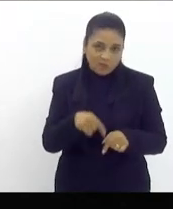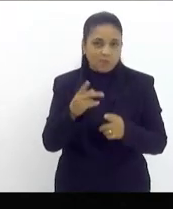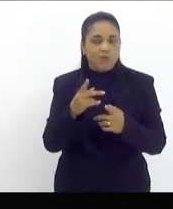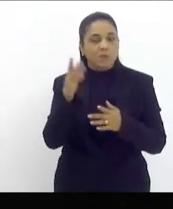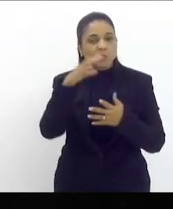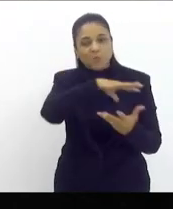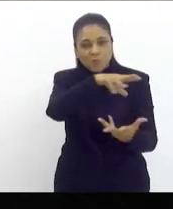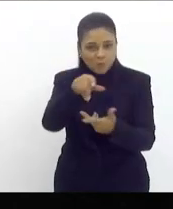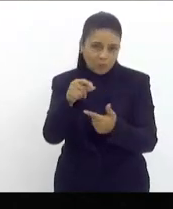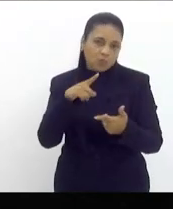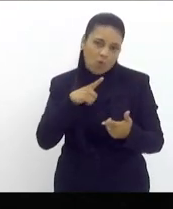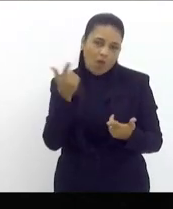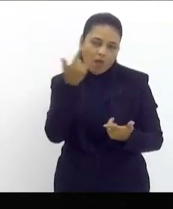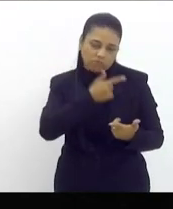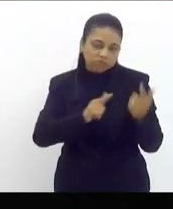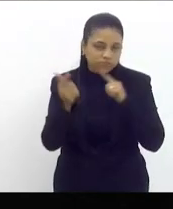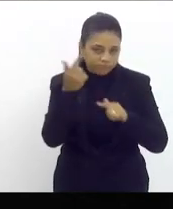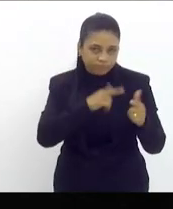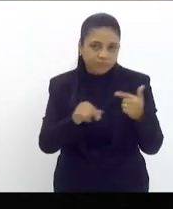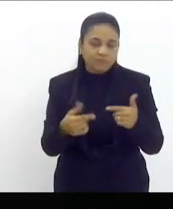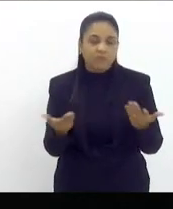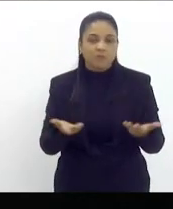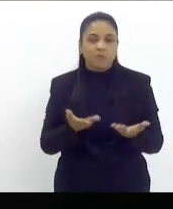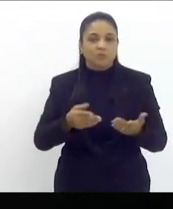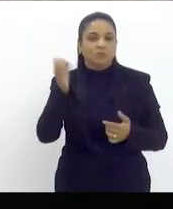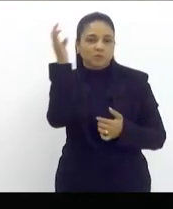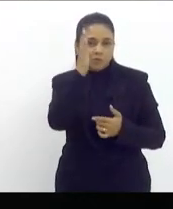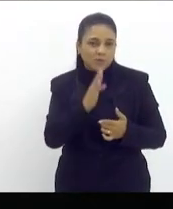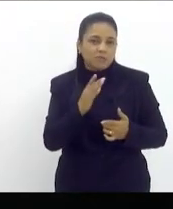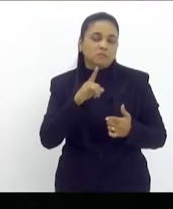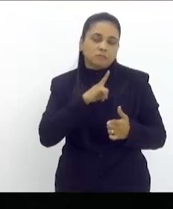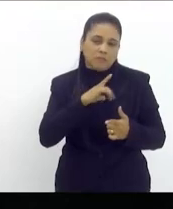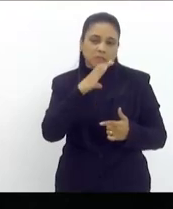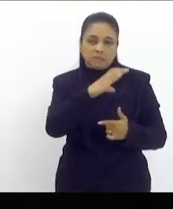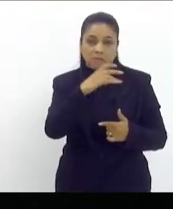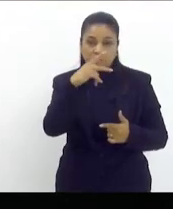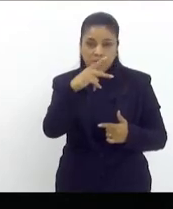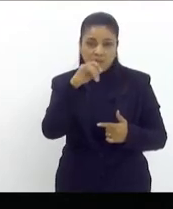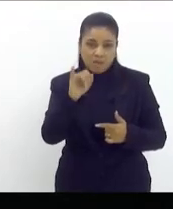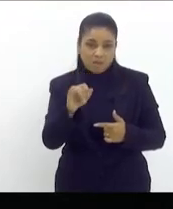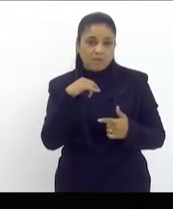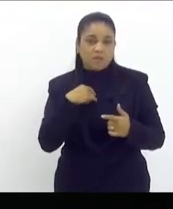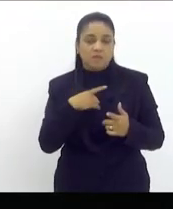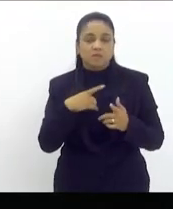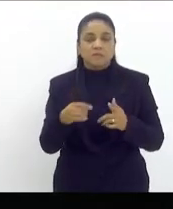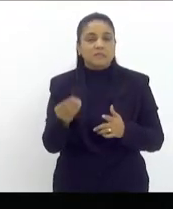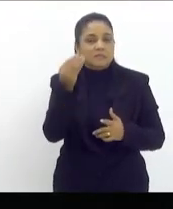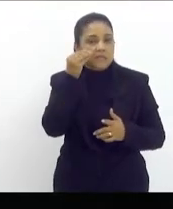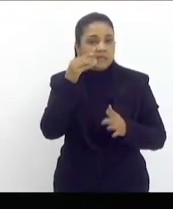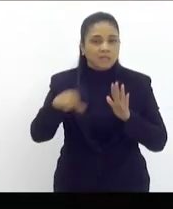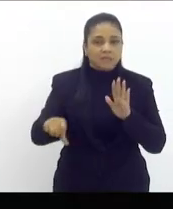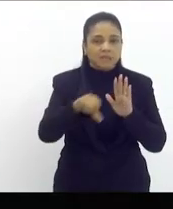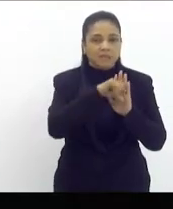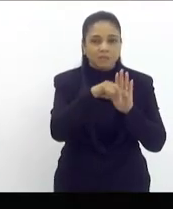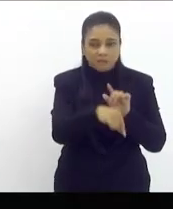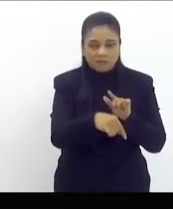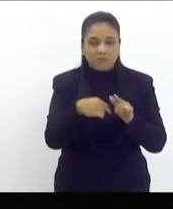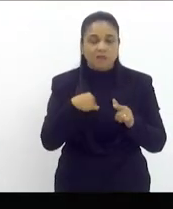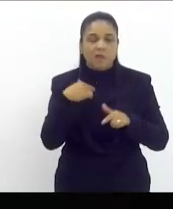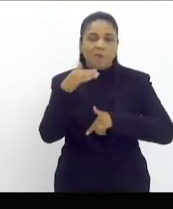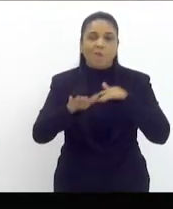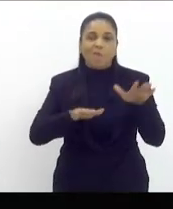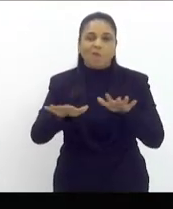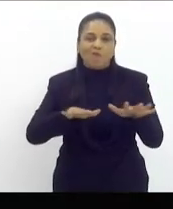reforma agrária não ocorreu e hoje existe uma CPI que tenta criminalizar ainda mais o movimento dos